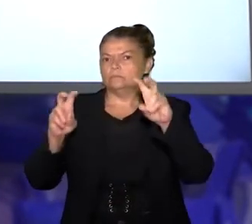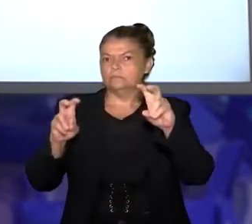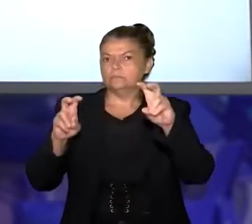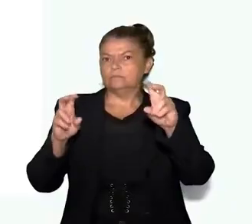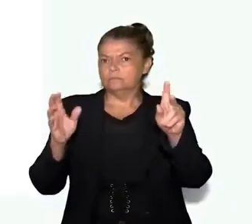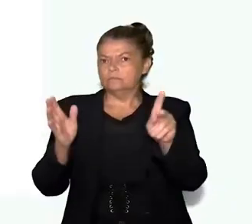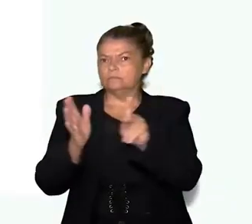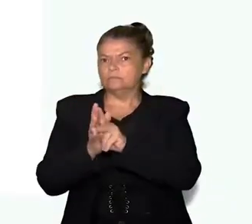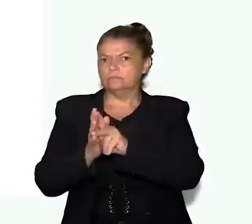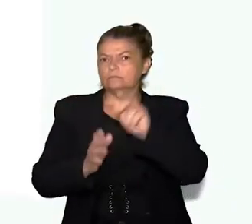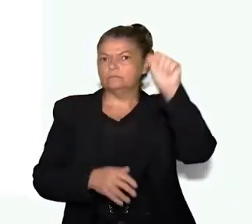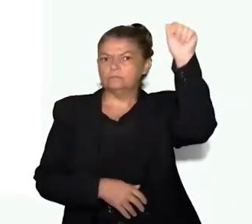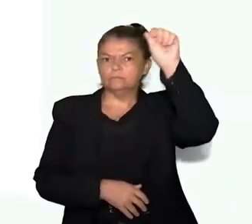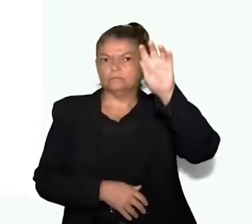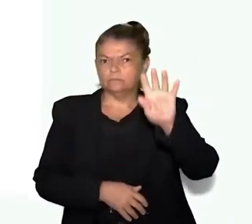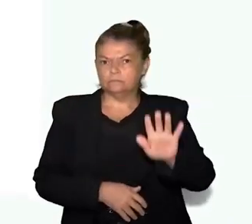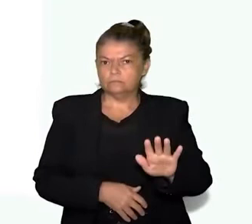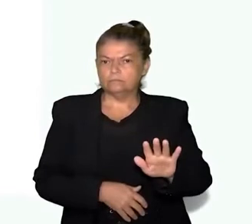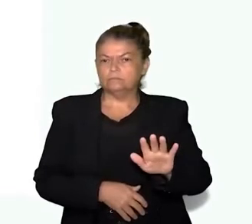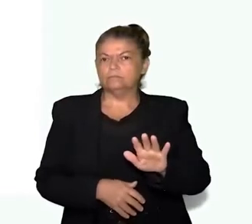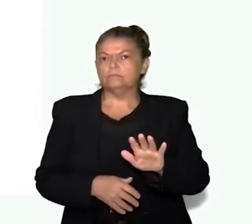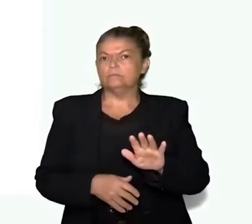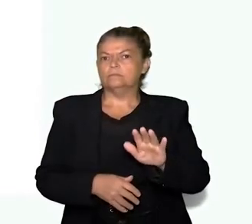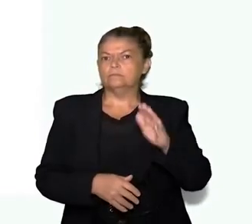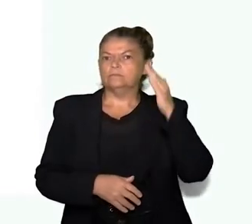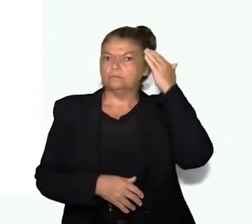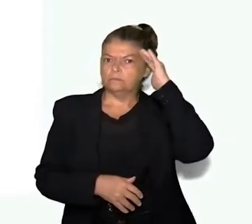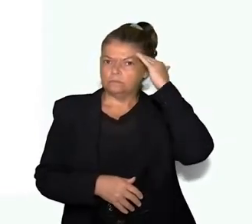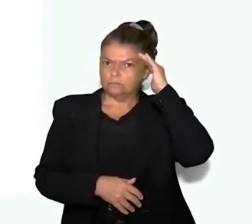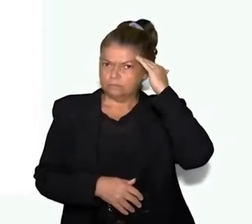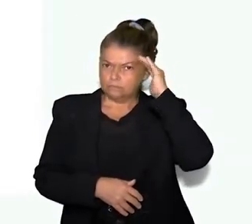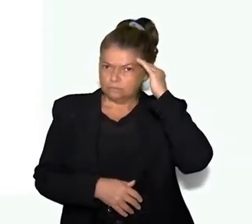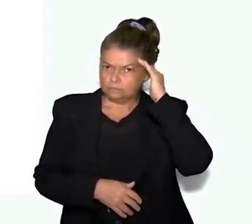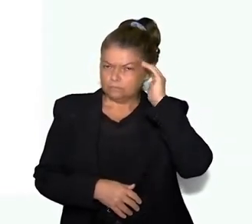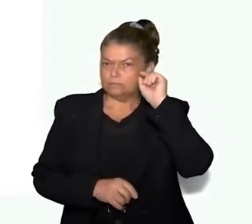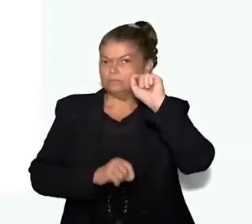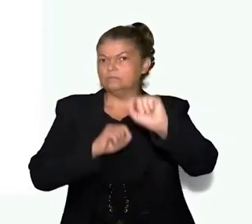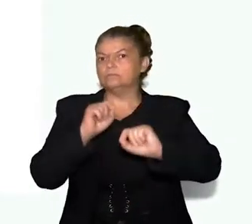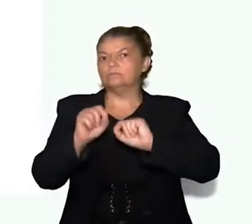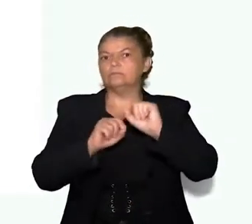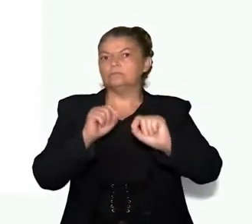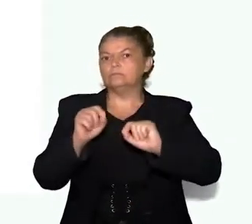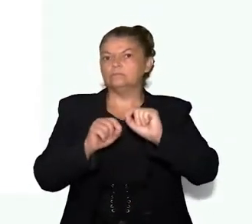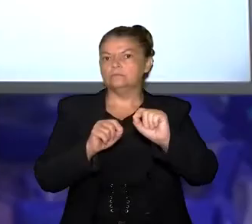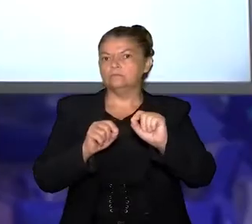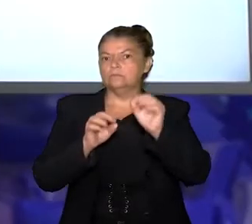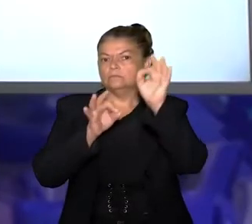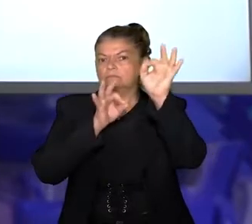Elementos do mapa e objetivo. Compreender os principais elementos que formam o mapa.